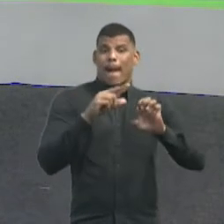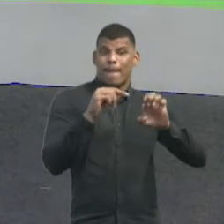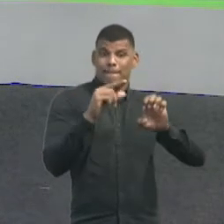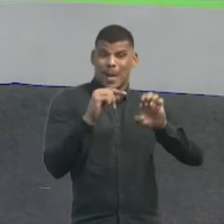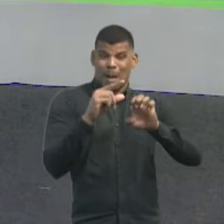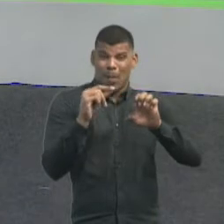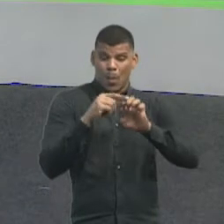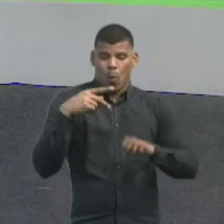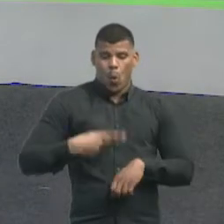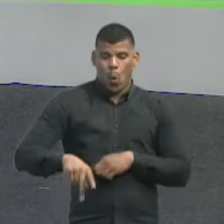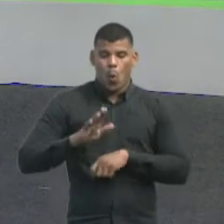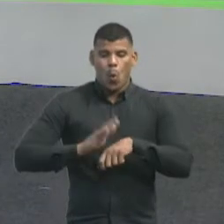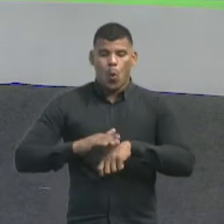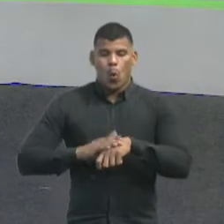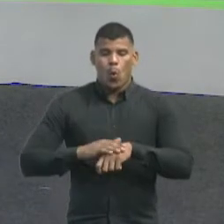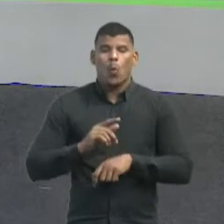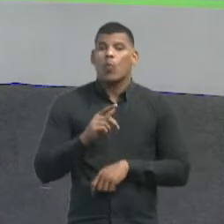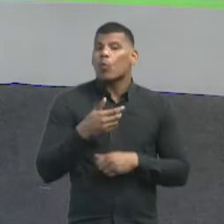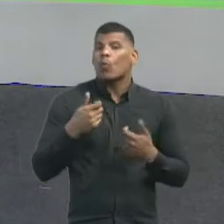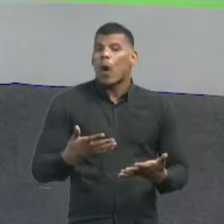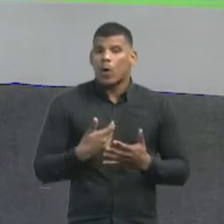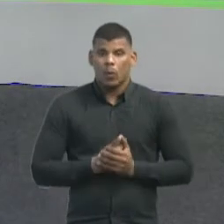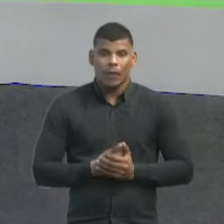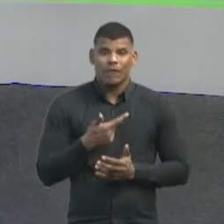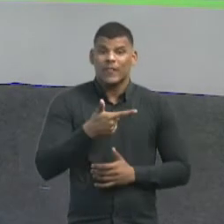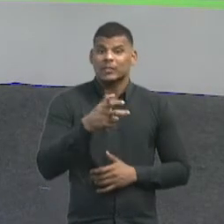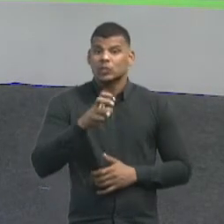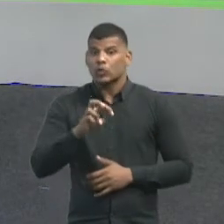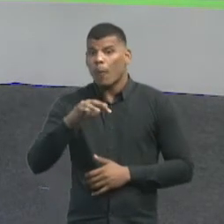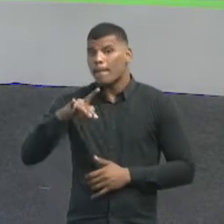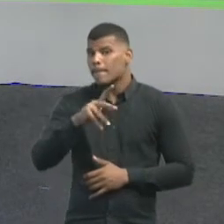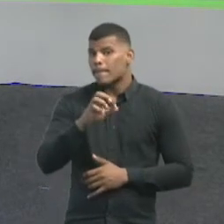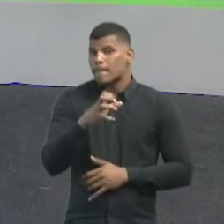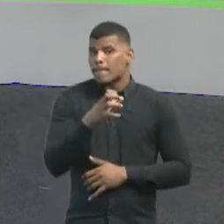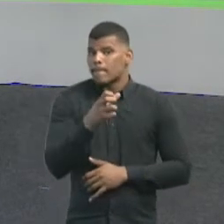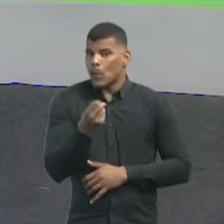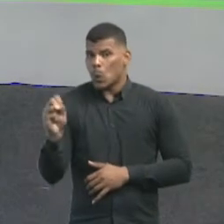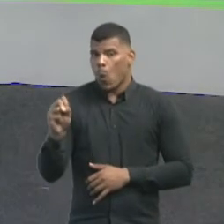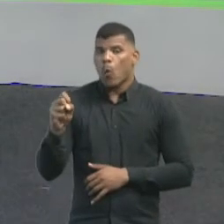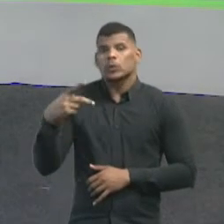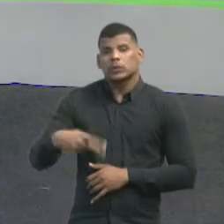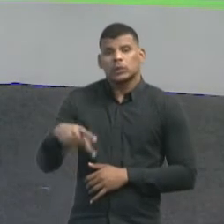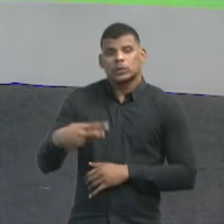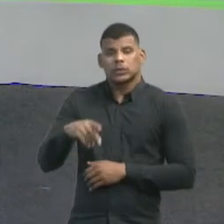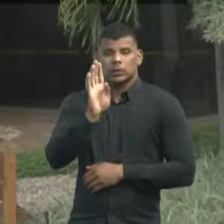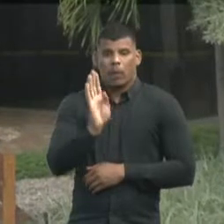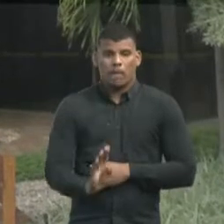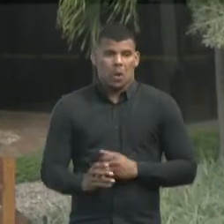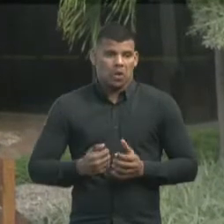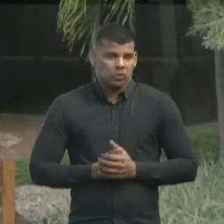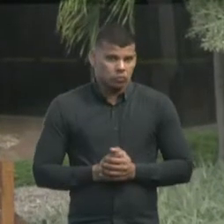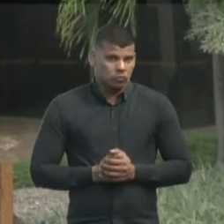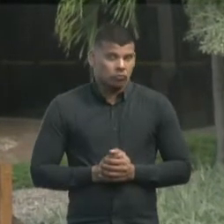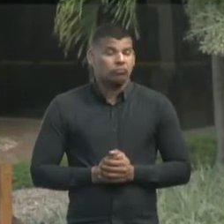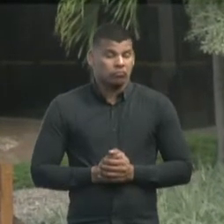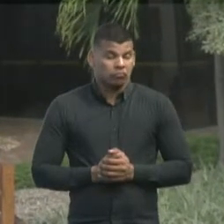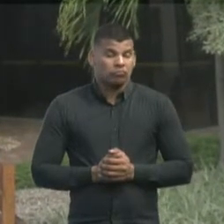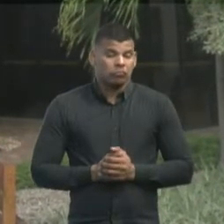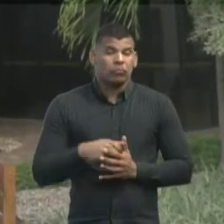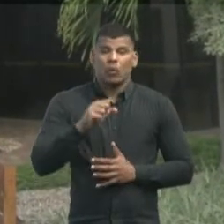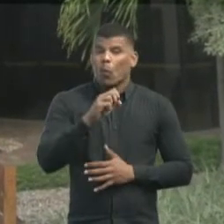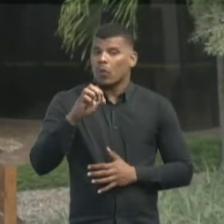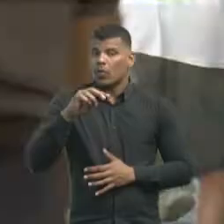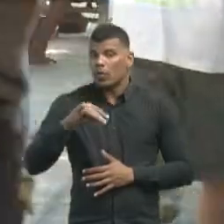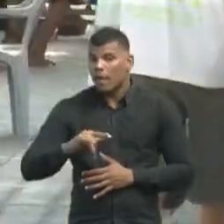totaliza mais de 25 milhões no Brasil. O patamar é recorde na série histórica. Mais de 80